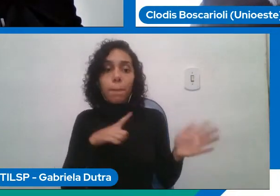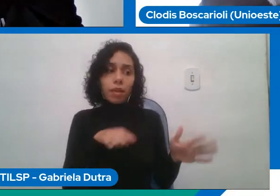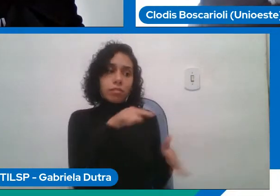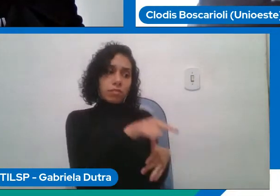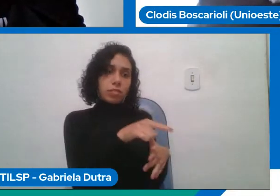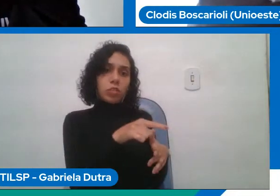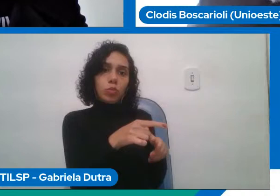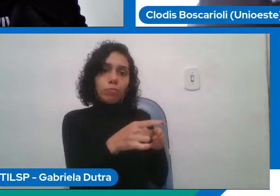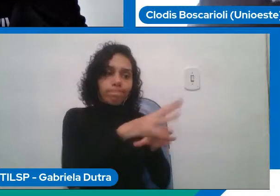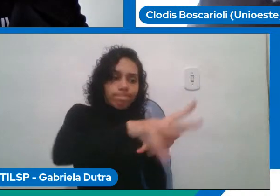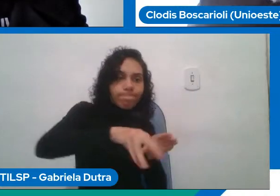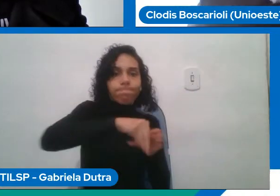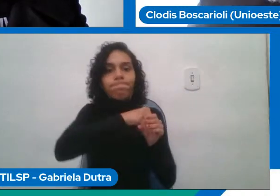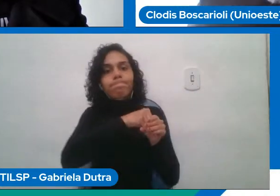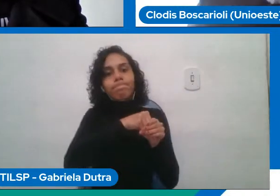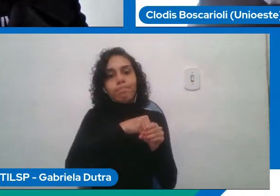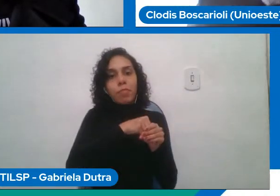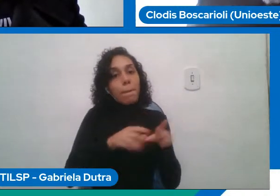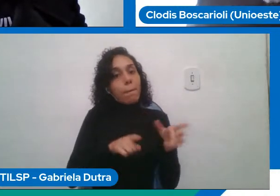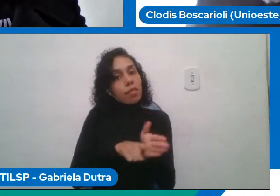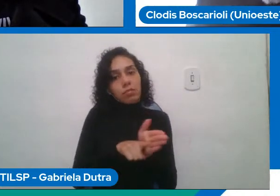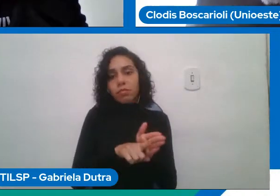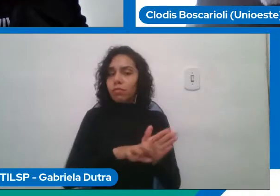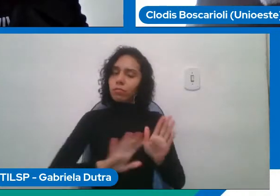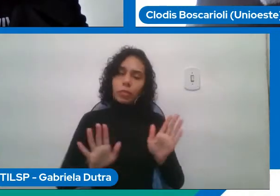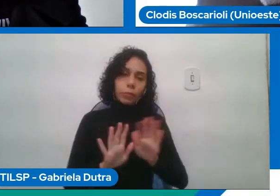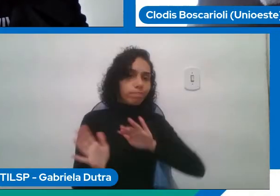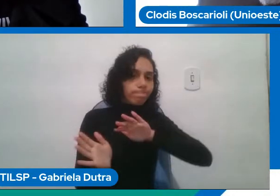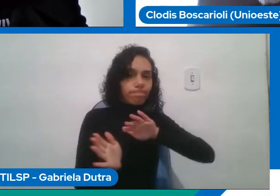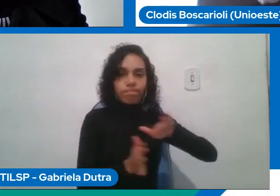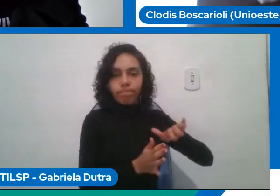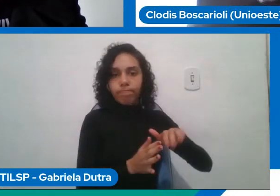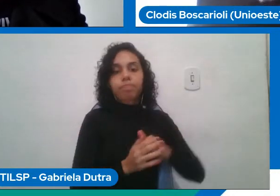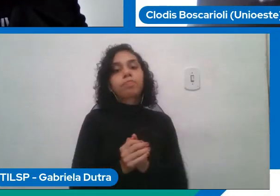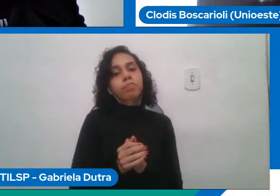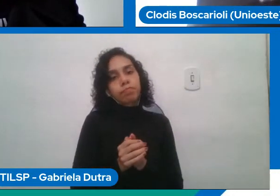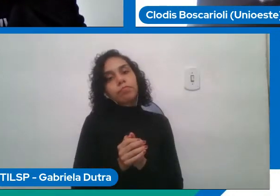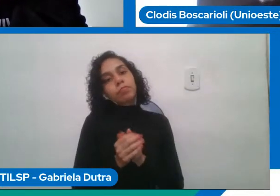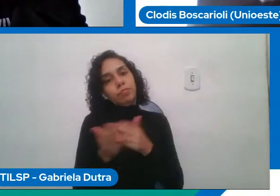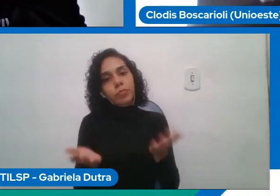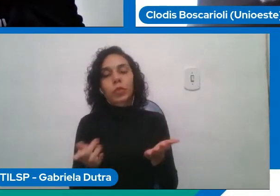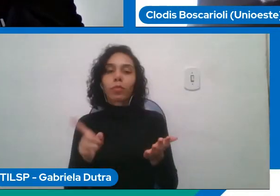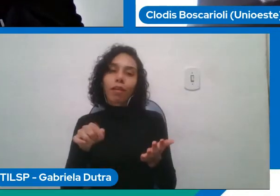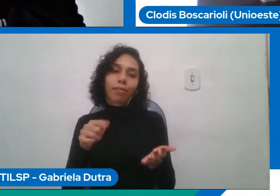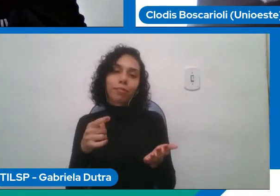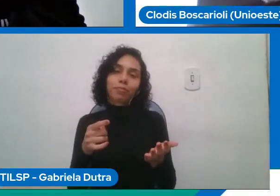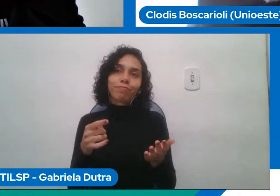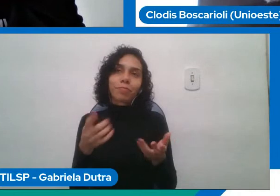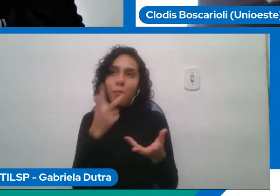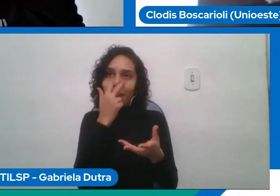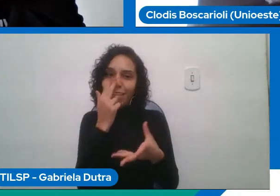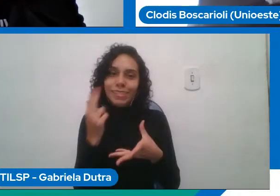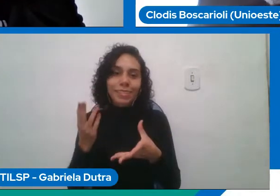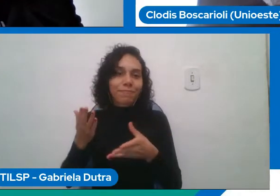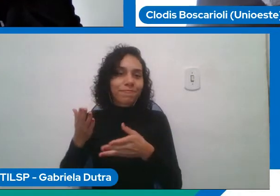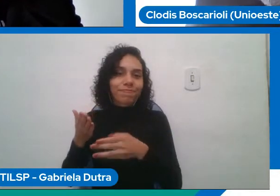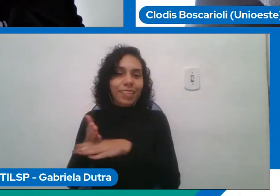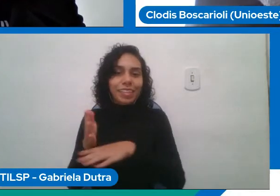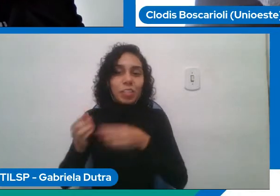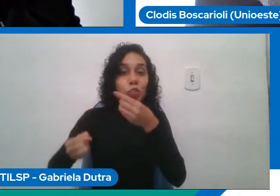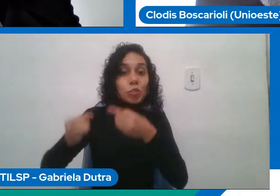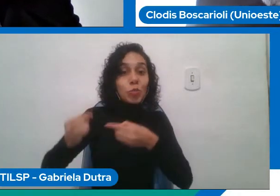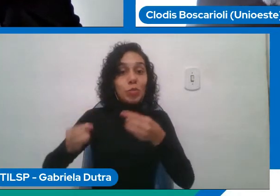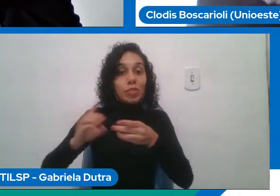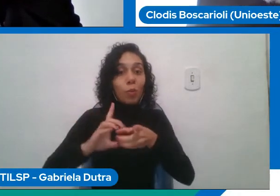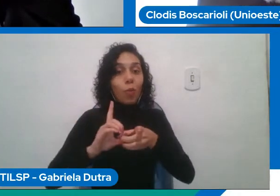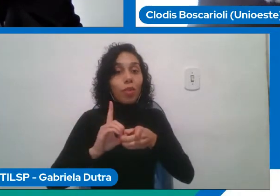na nossa pesquisa e aí a gente entraria na mesma linha de uma discussão democrática a democracia não é liberdade de expressão